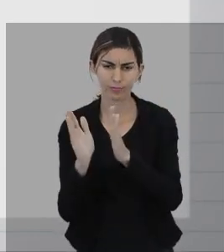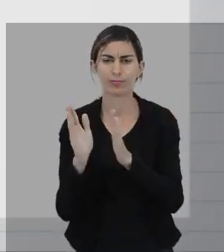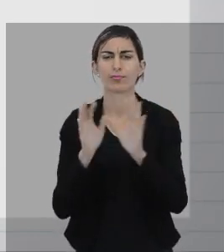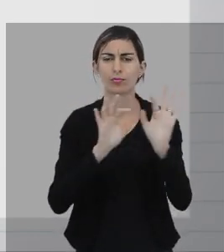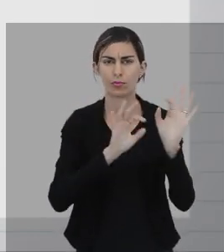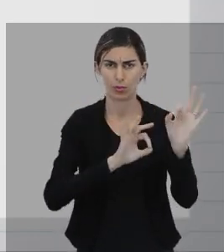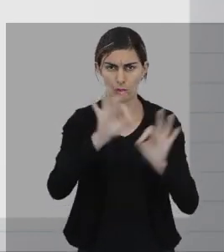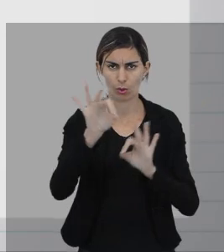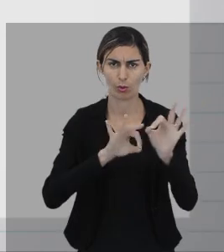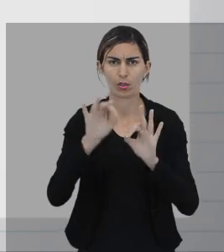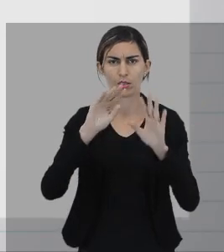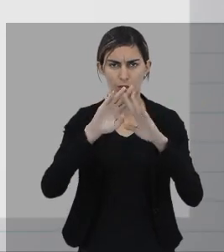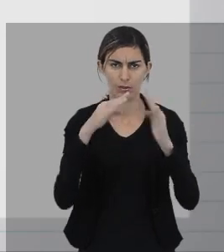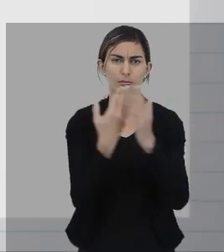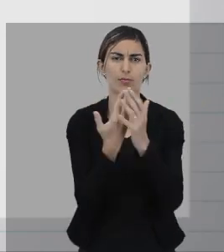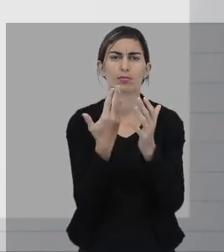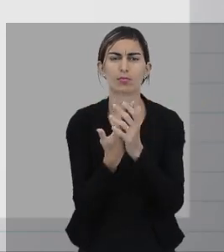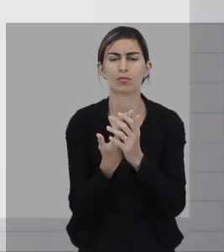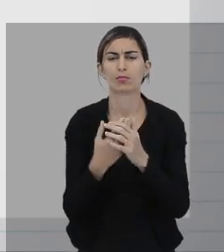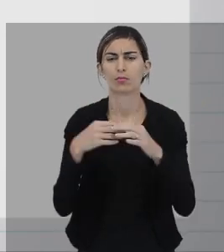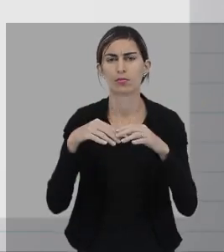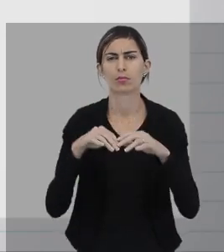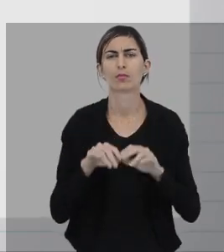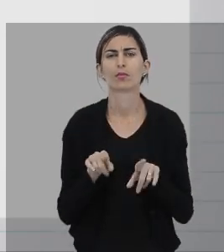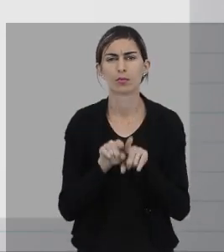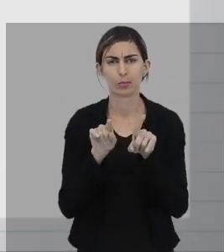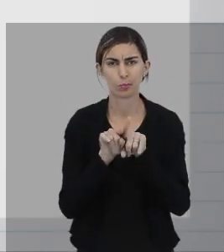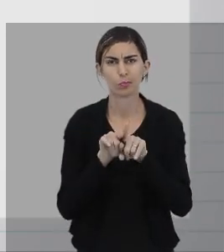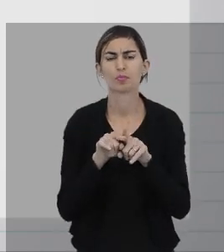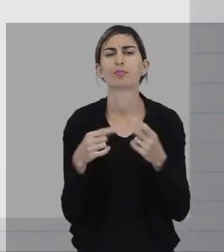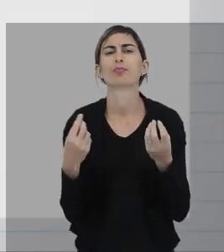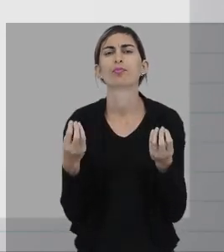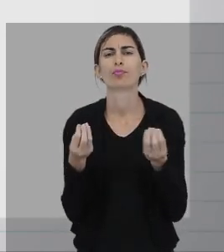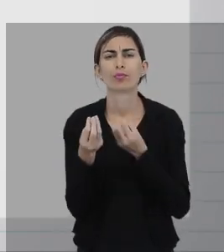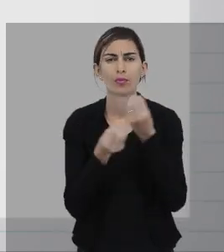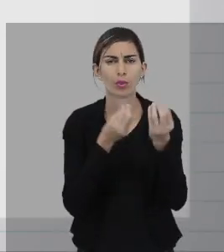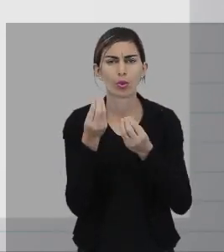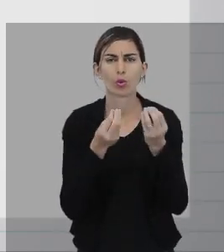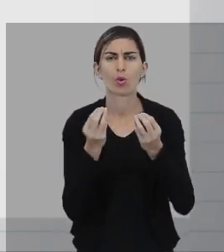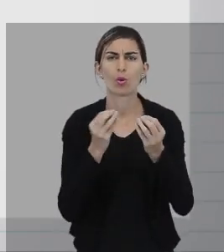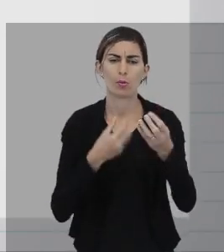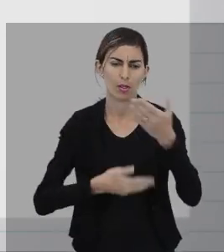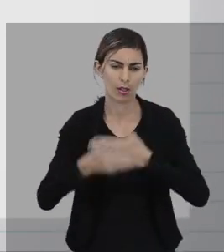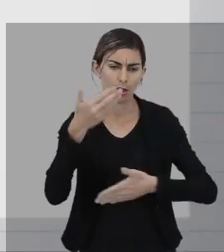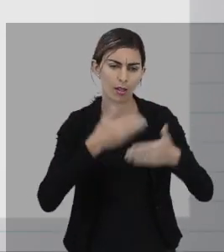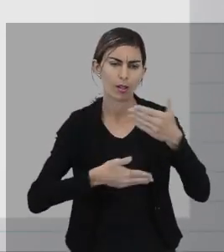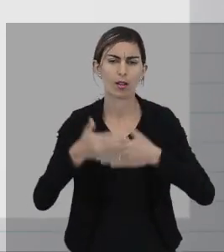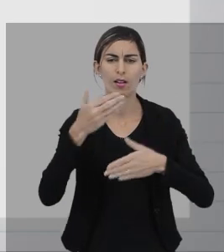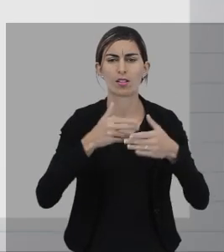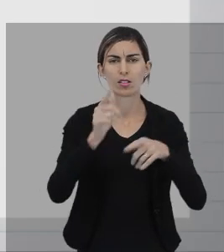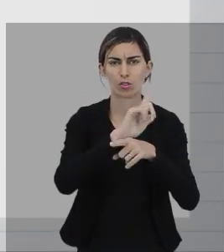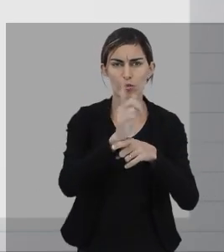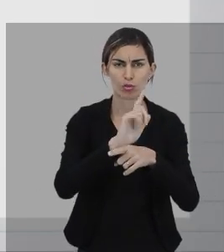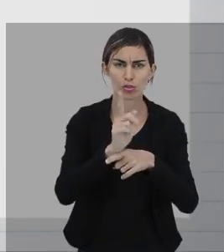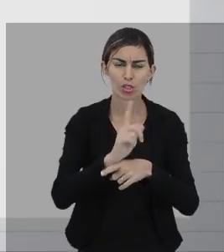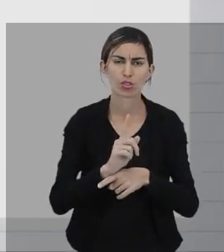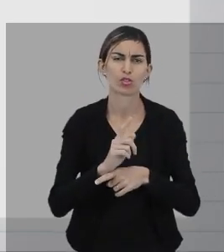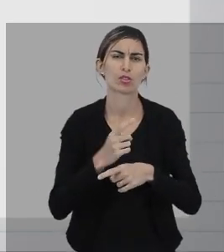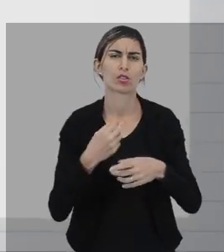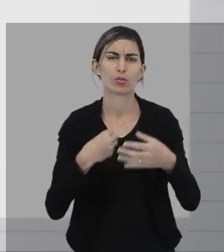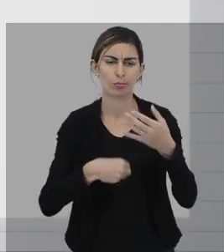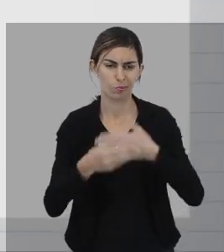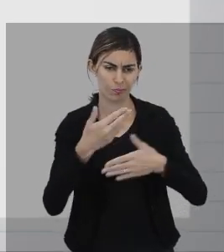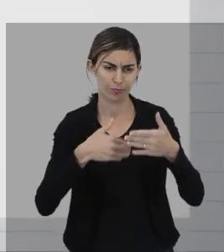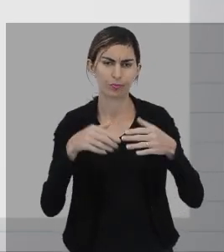organização mínima da escola. Também estudaremos questões como relações interpessoais, empreendedorismo, gestão de carreira,